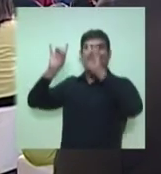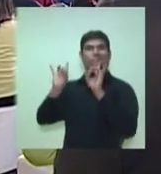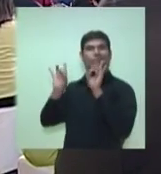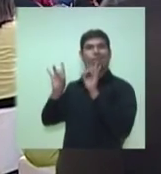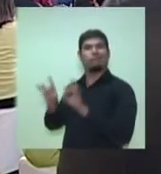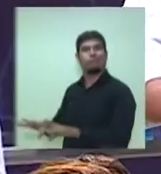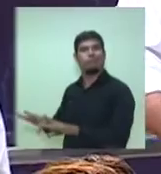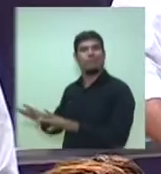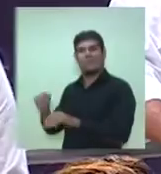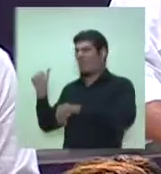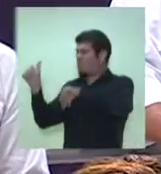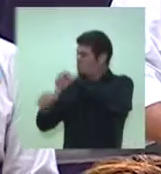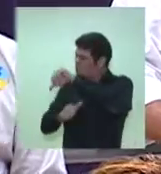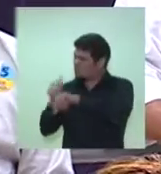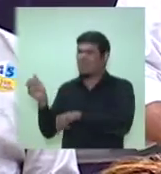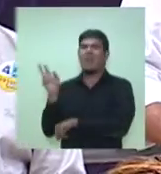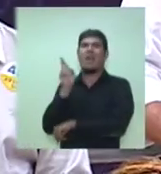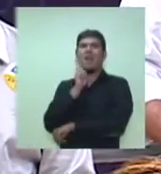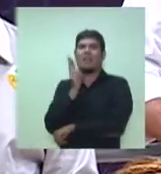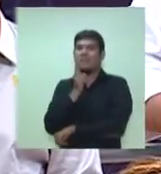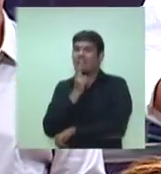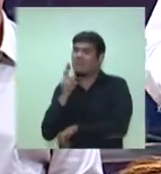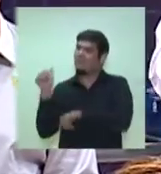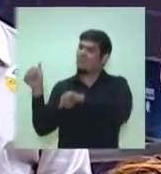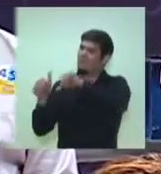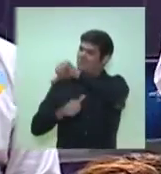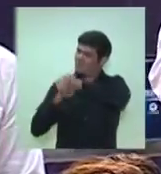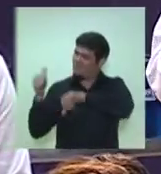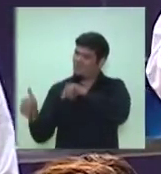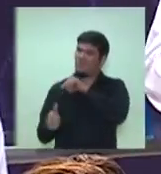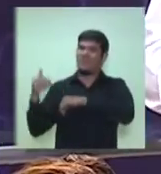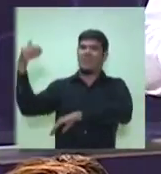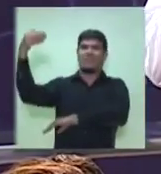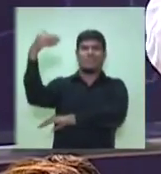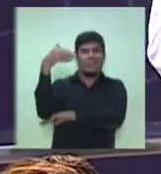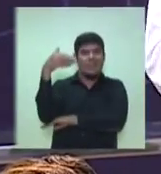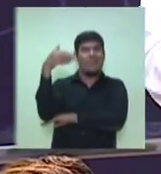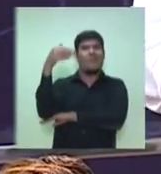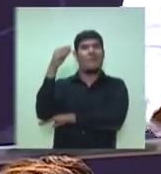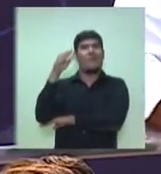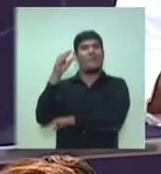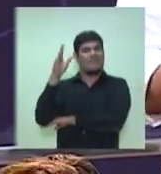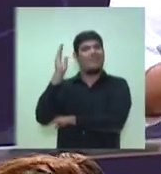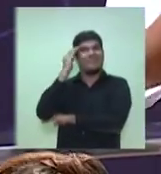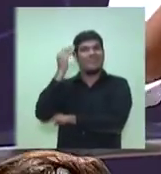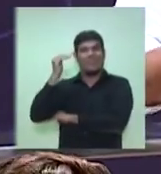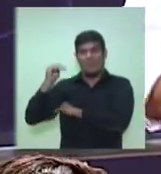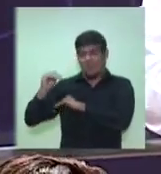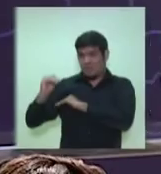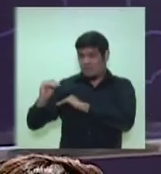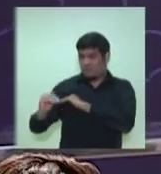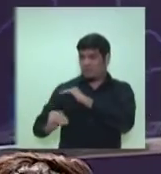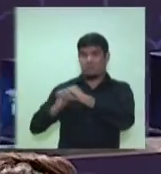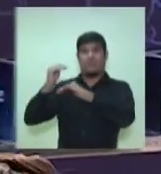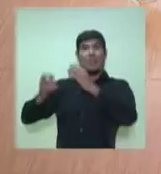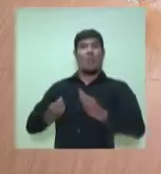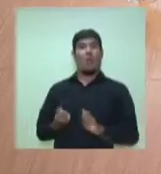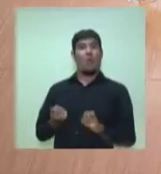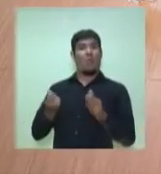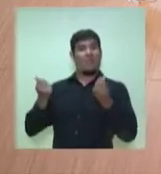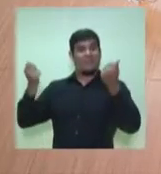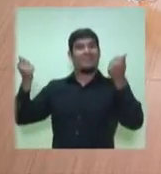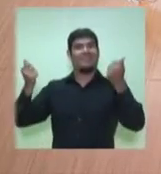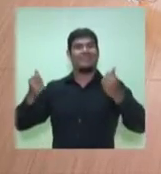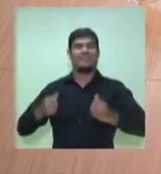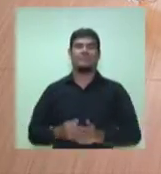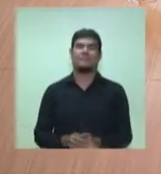transformem em restaurantes, em bares, em hotéis, para que a gente possa ter pujança econômica e acima. Obrigado, candidato. Vamos